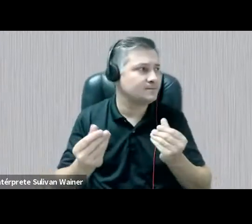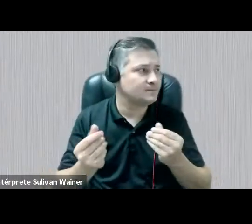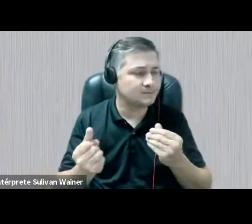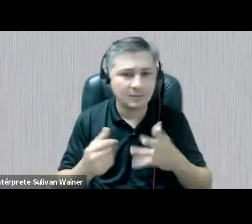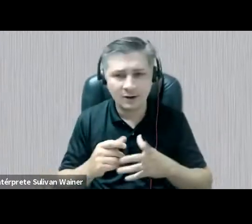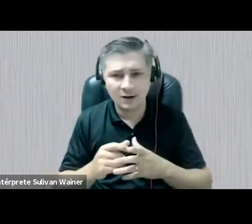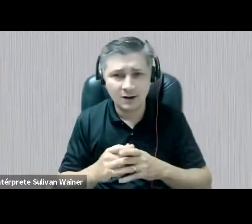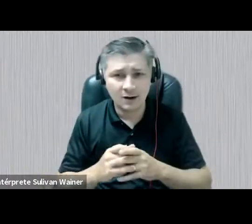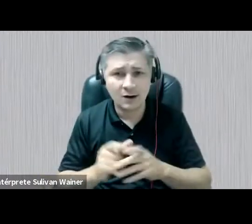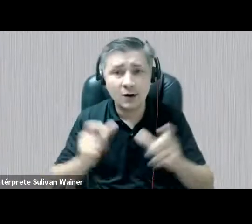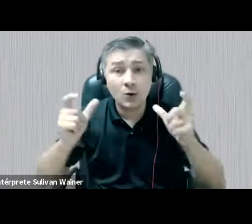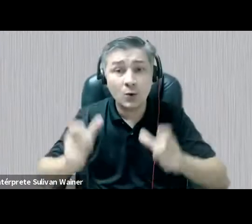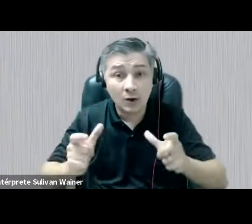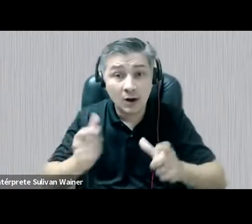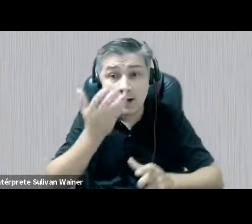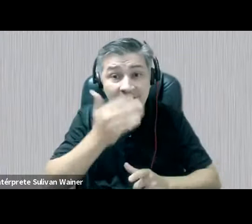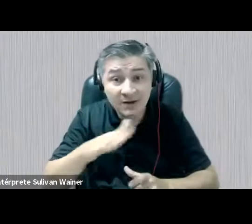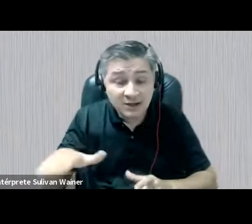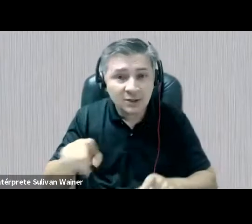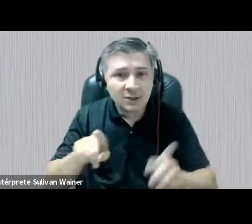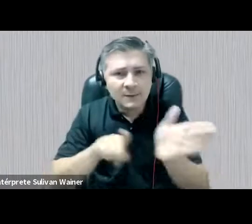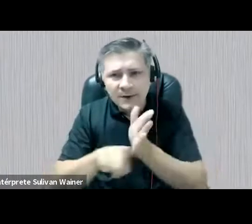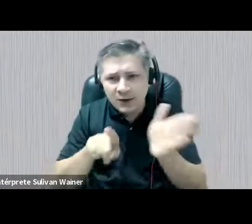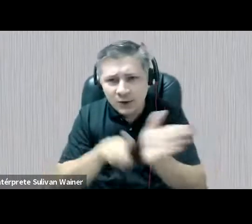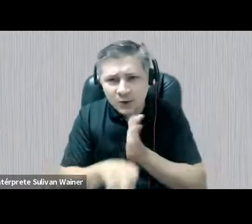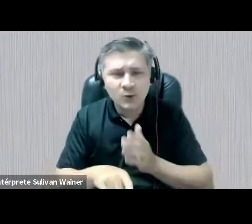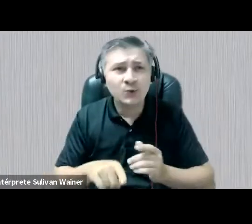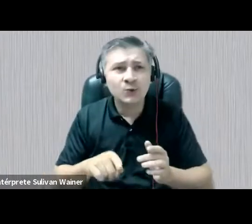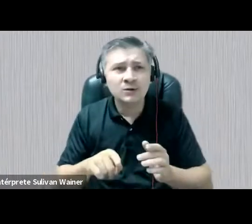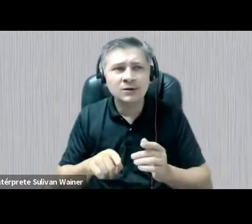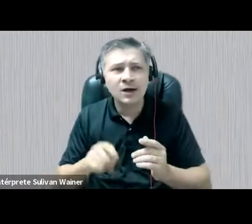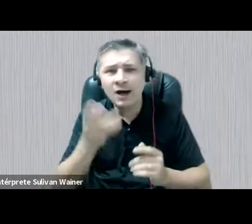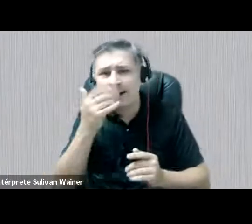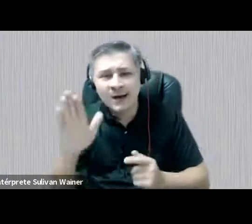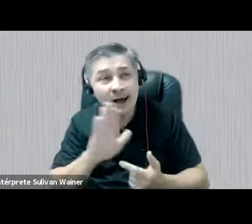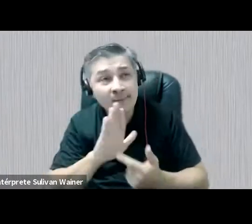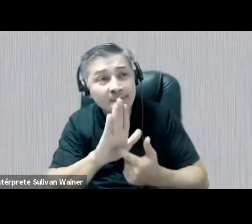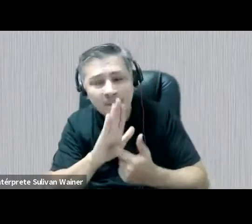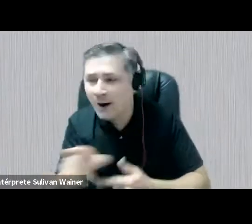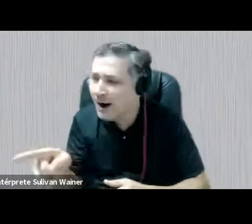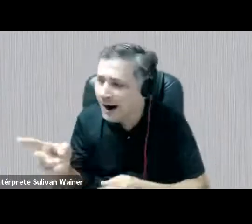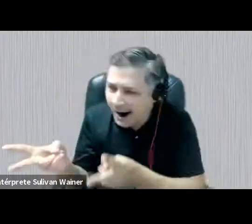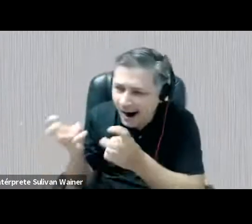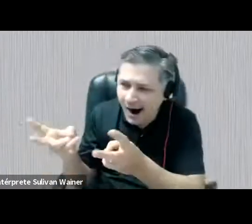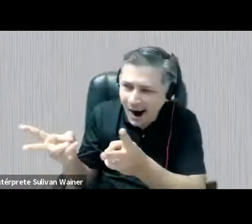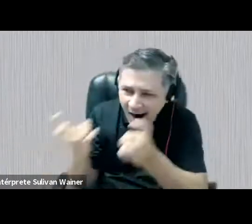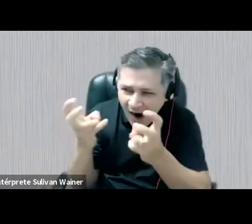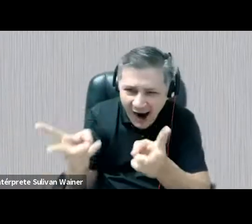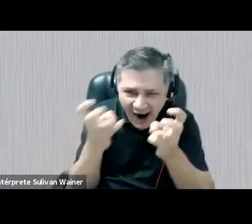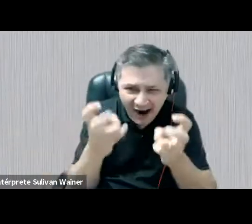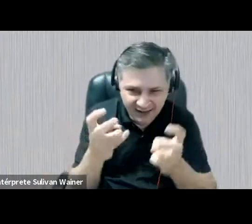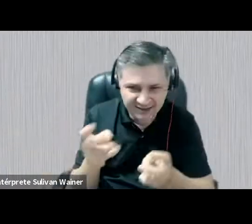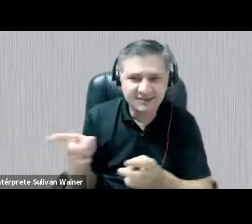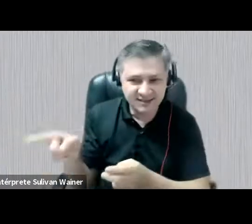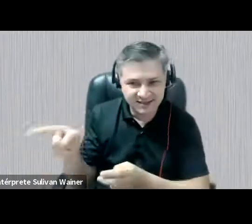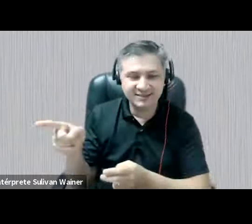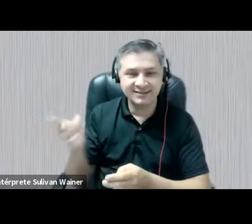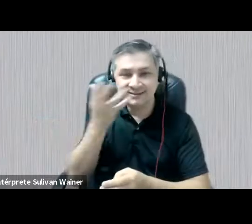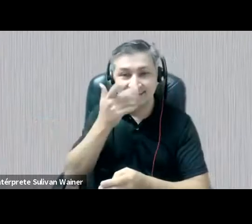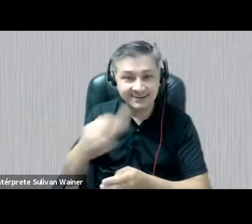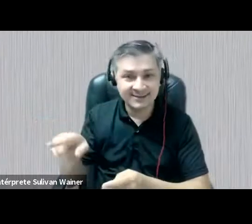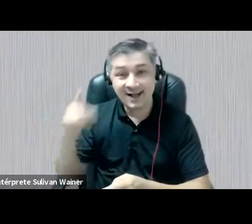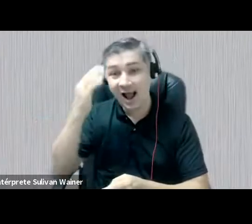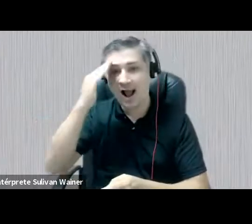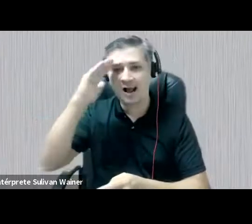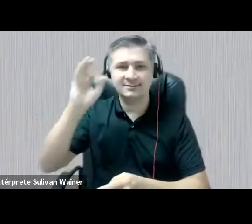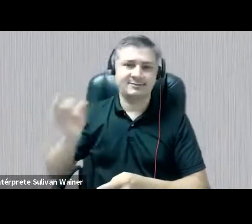com perguntas, pistas das crianças que nos dizem que elas querem compreender as diferenças que muitas